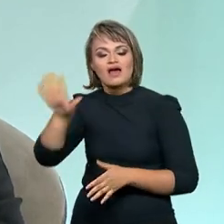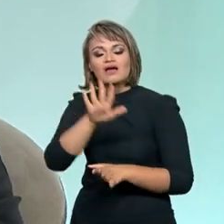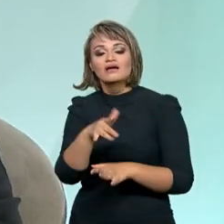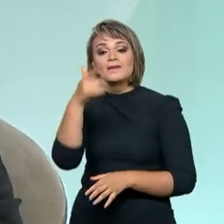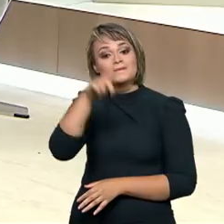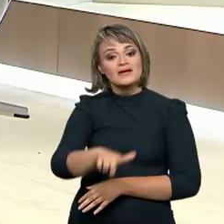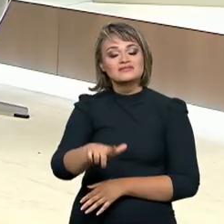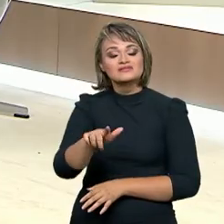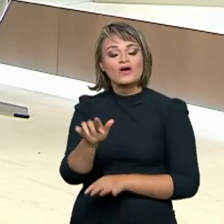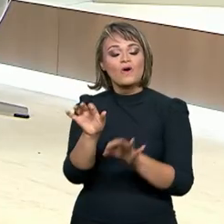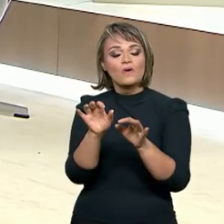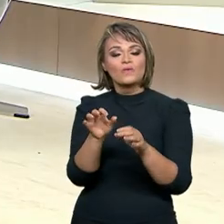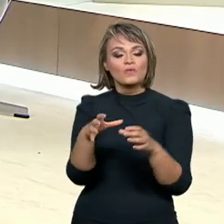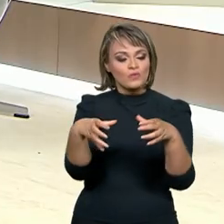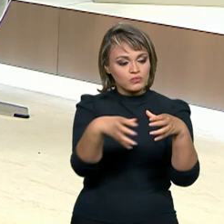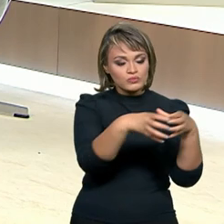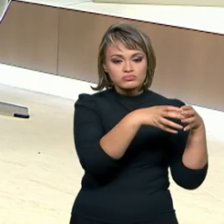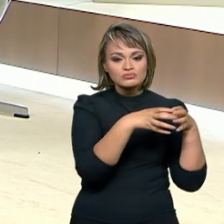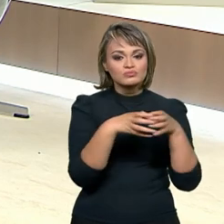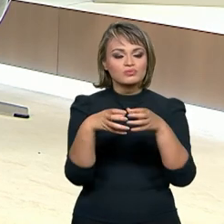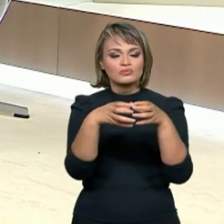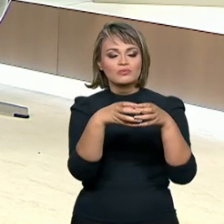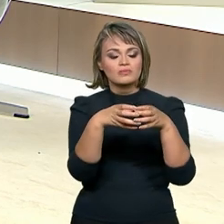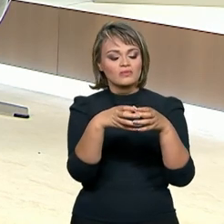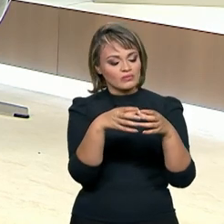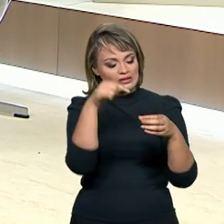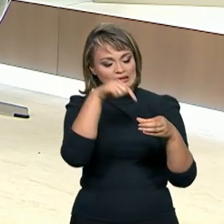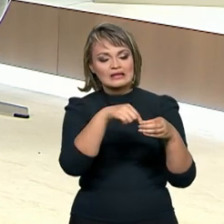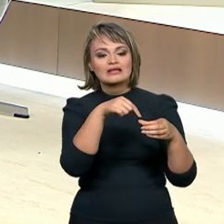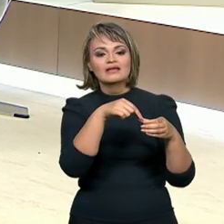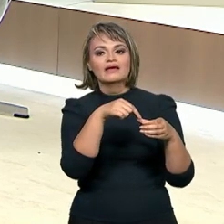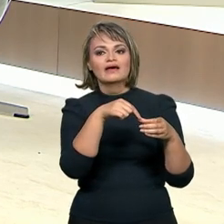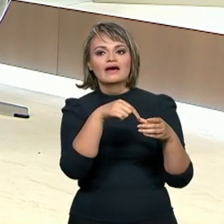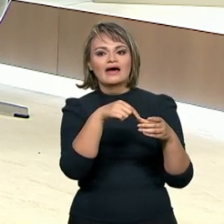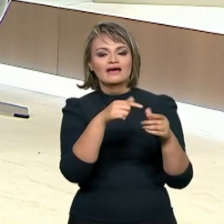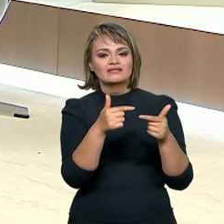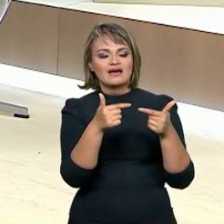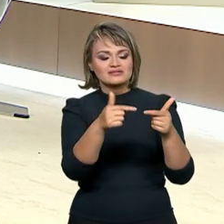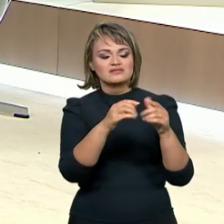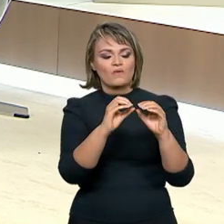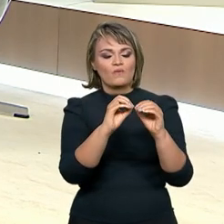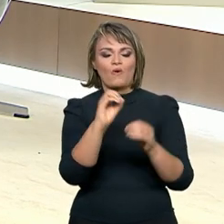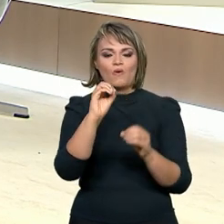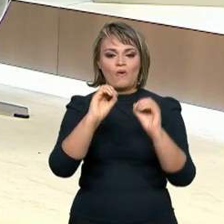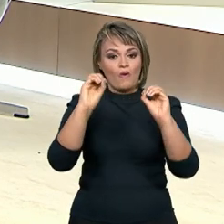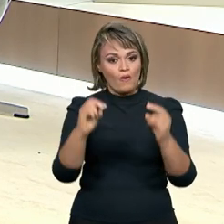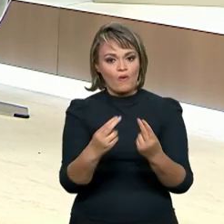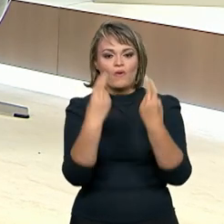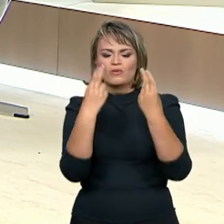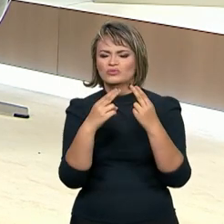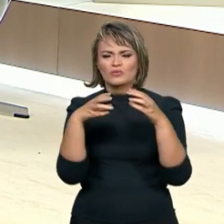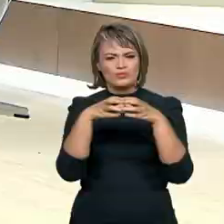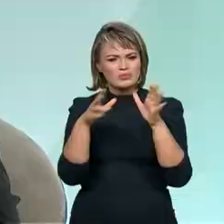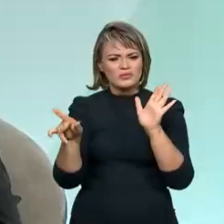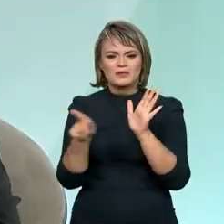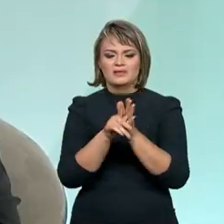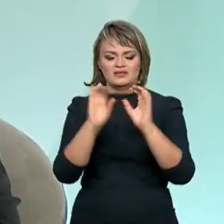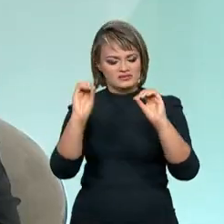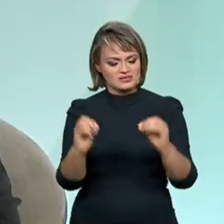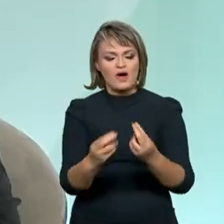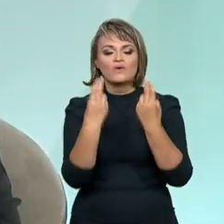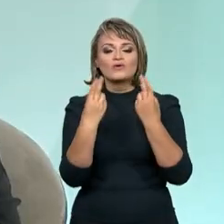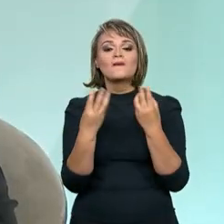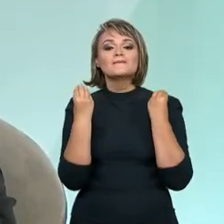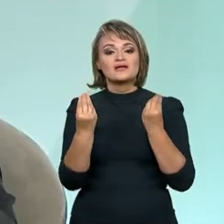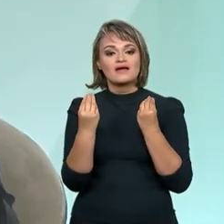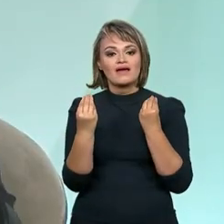fazemos com organizações ligadas à agência ONU, a todo o conjunto das Nações Unidas, para que nós